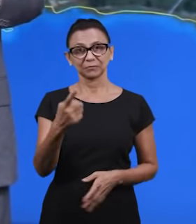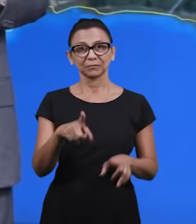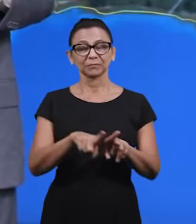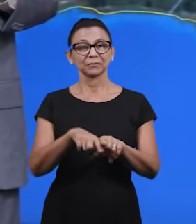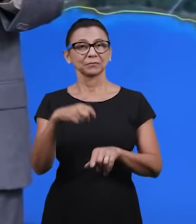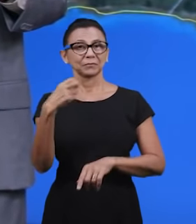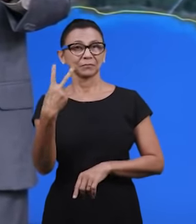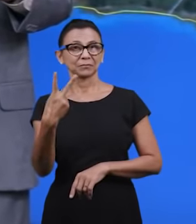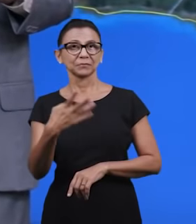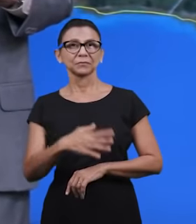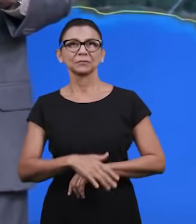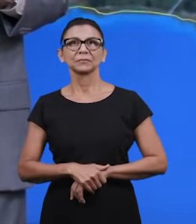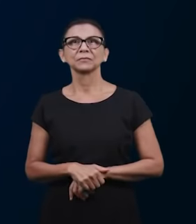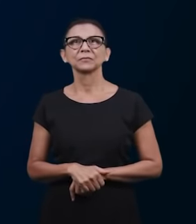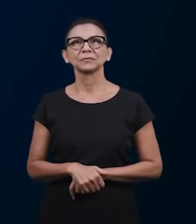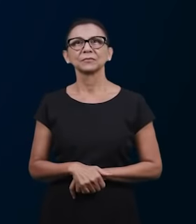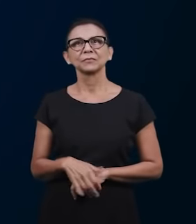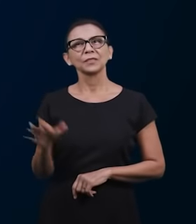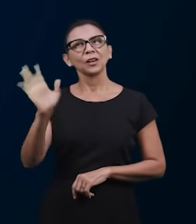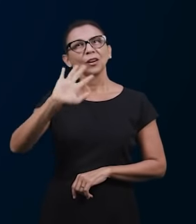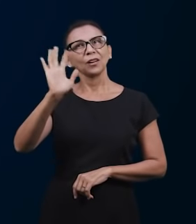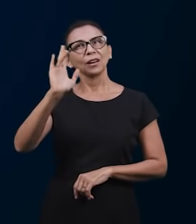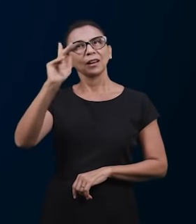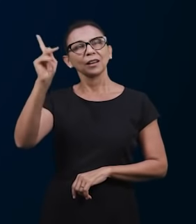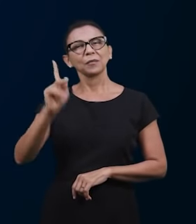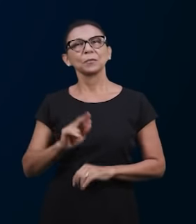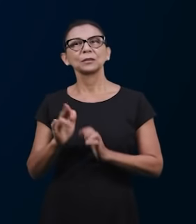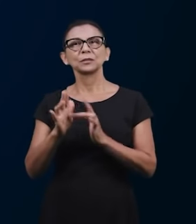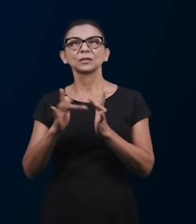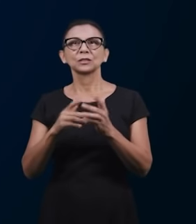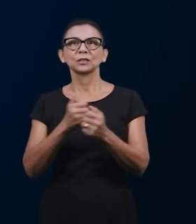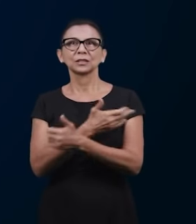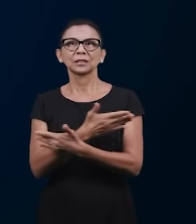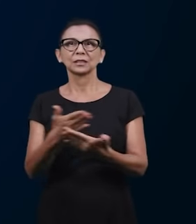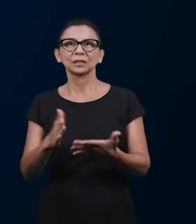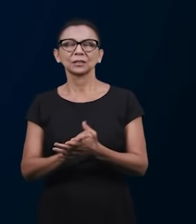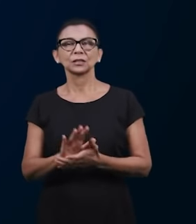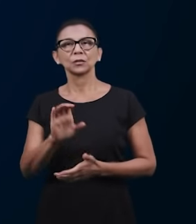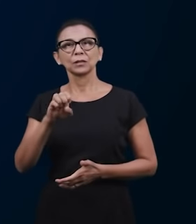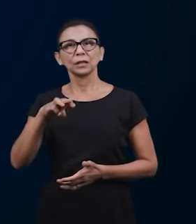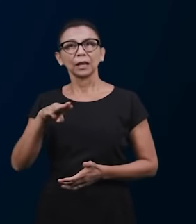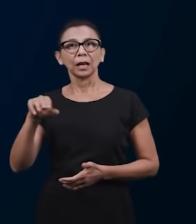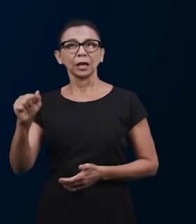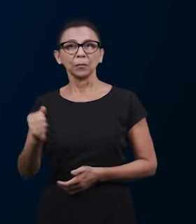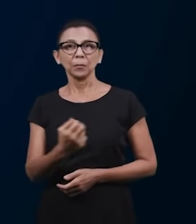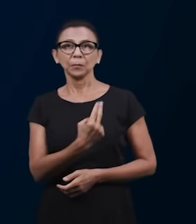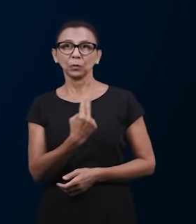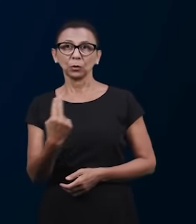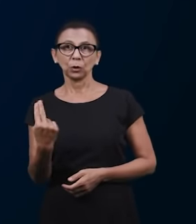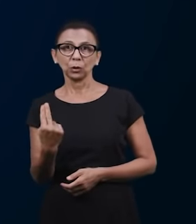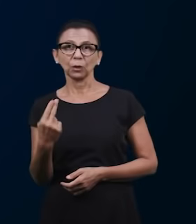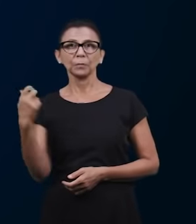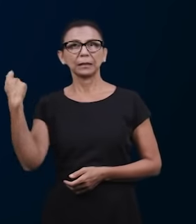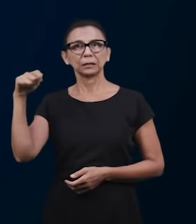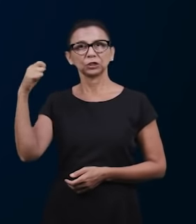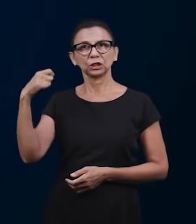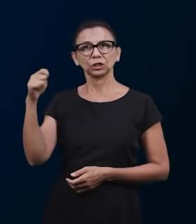1 e a pergunta 2. Vamos então. Olá, meus irmãos, com a Pai de Cristo Jesus, eu sou a Ema da Argentina